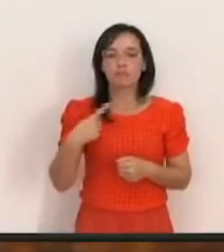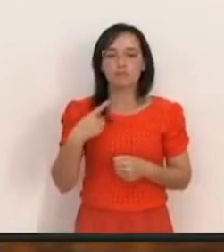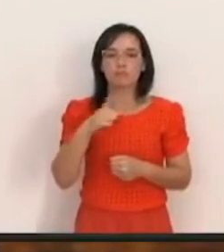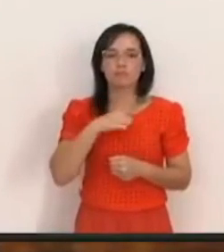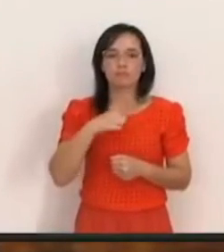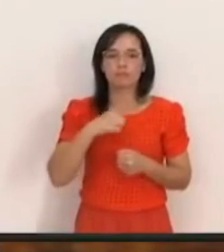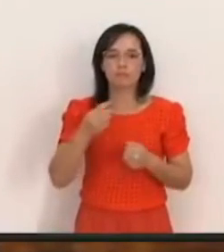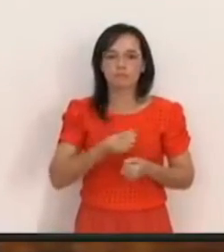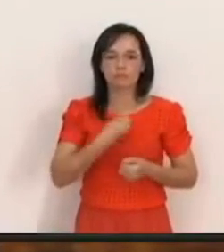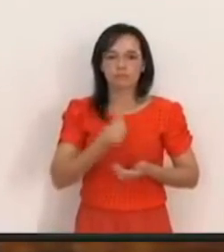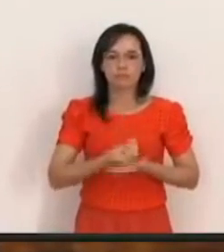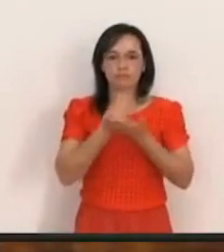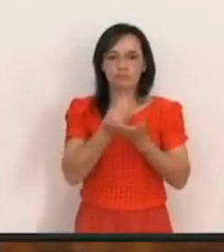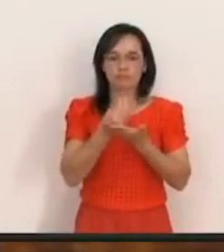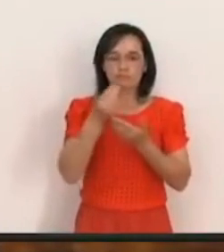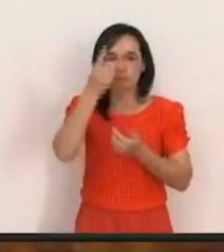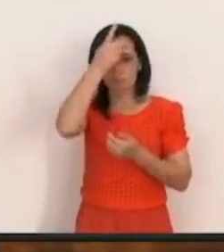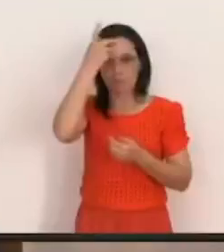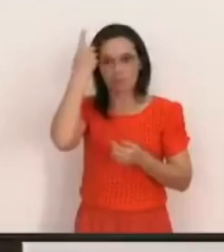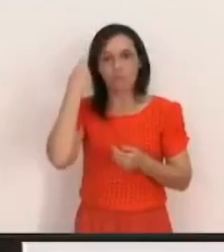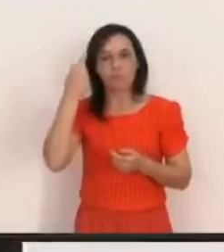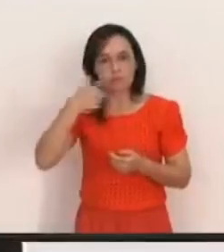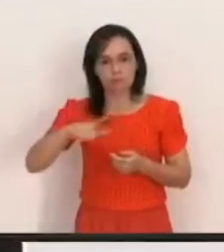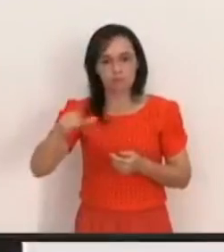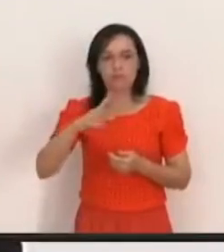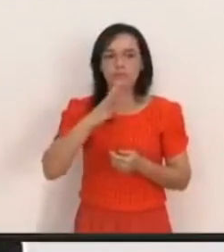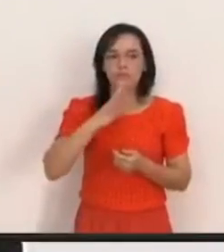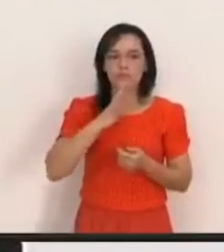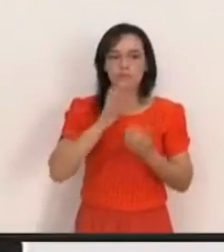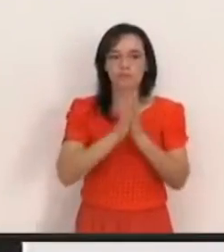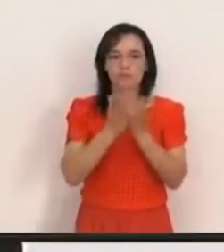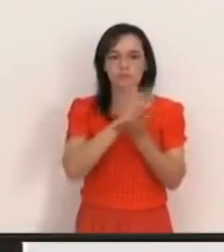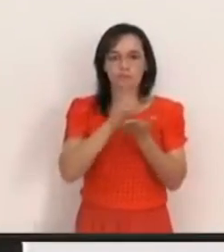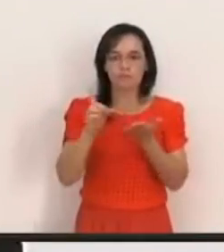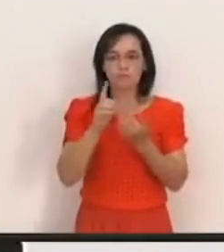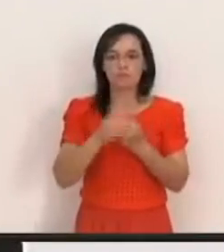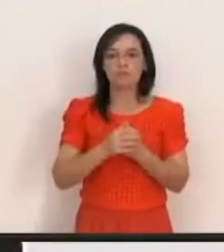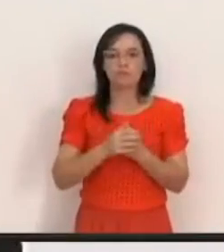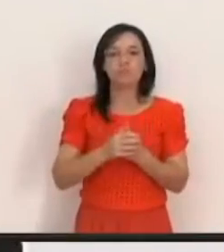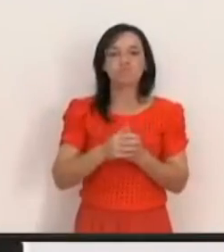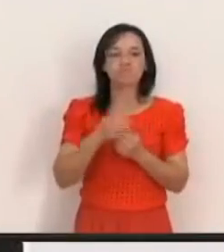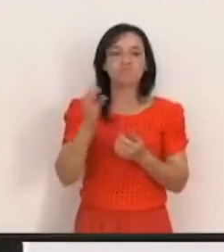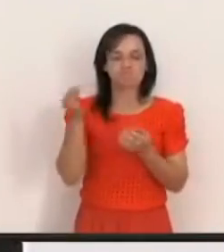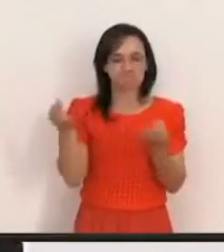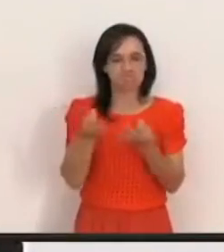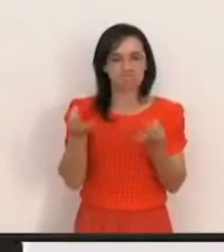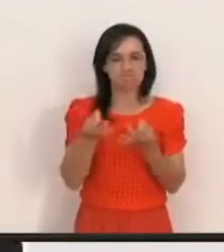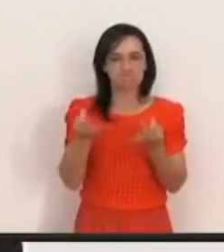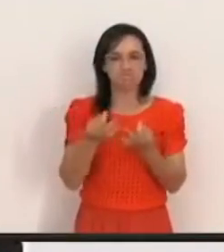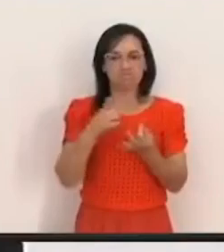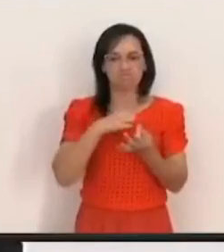dedicar a sua vida para que outros venham a conhecer a palavra de Deus Excelente obra deseja